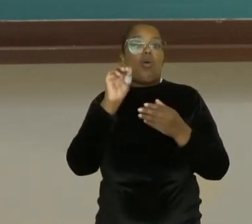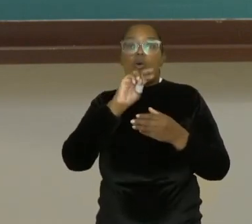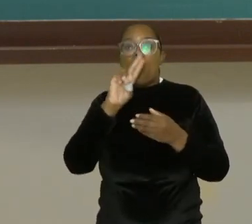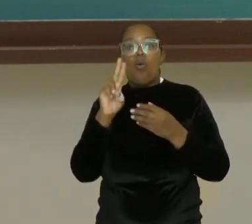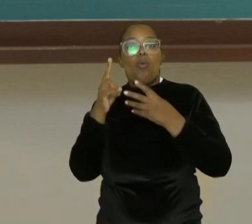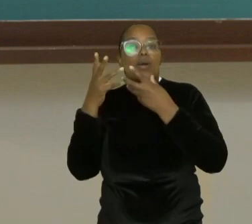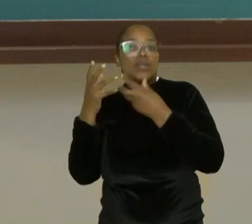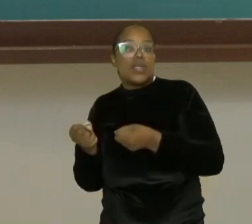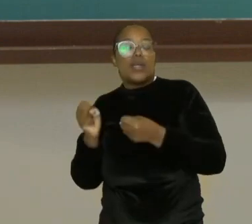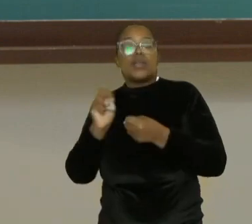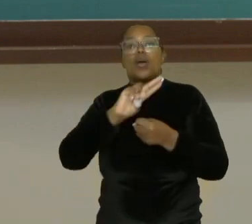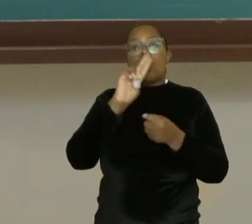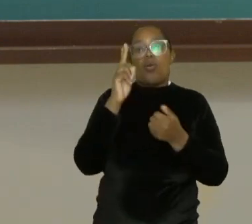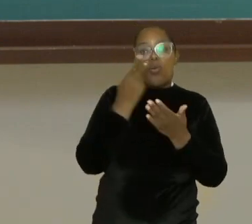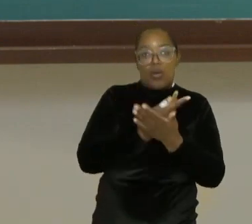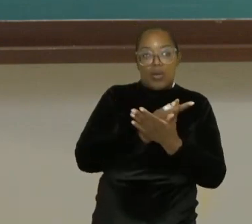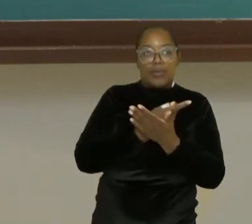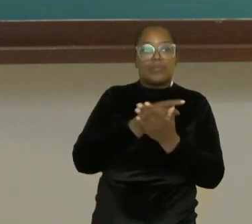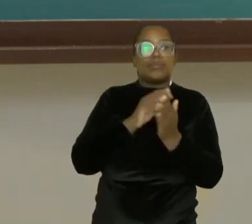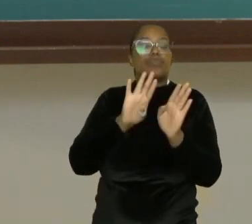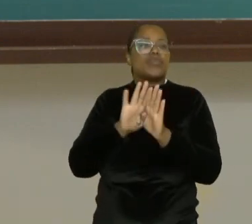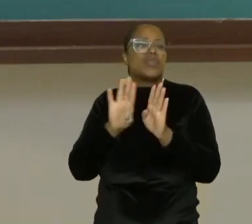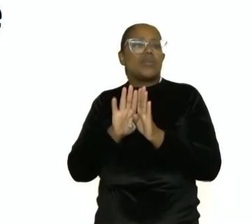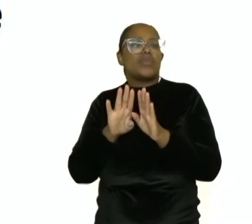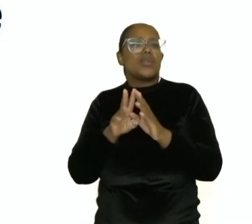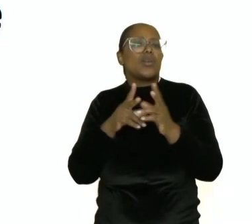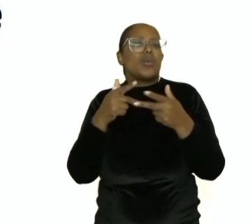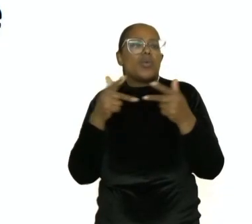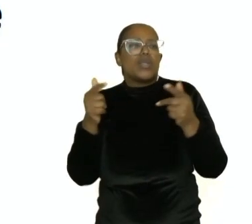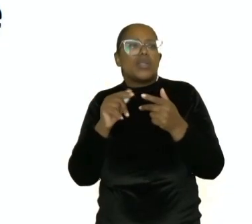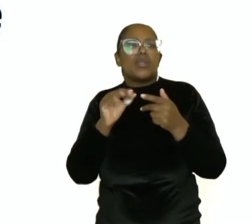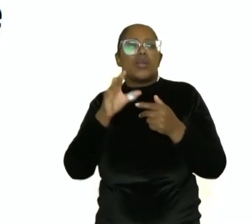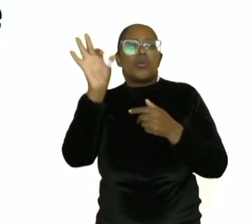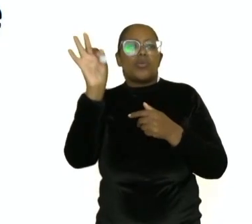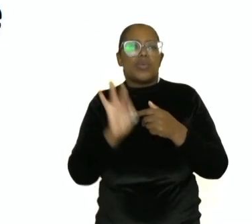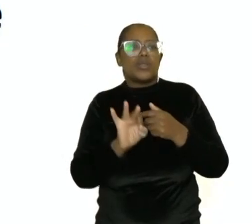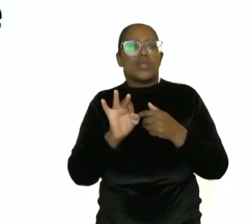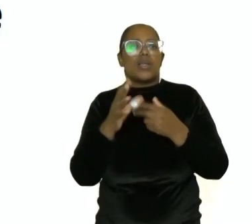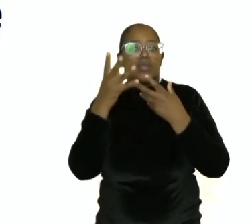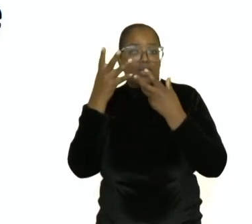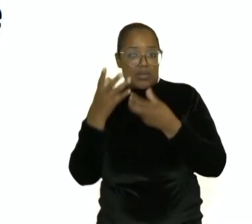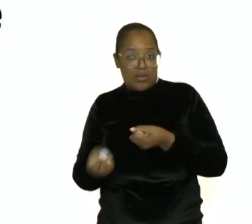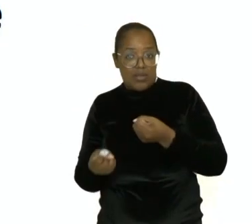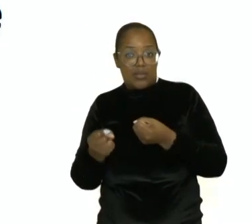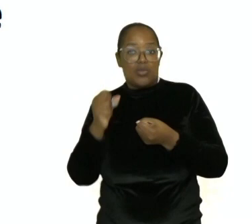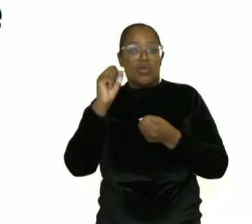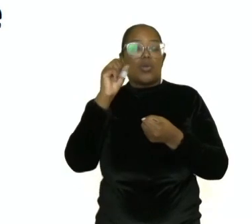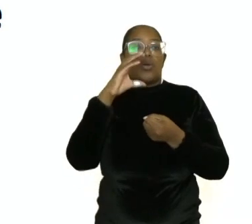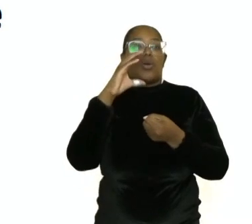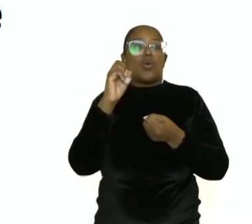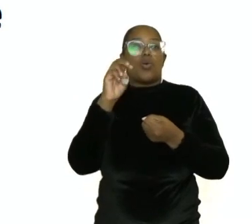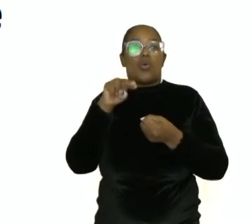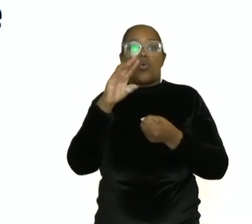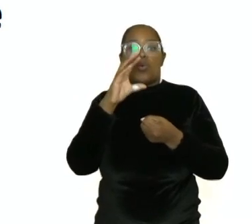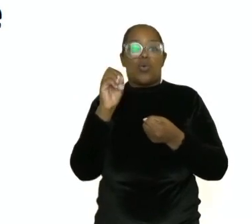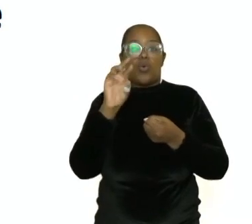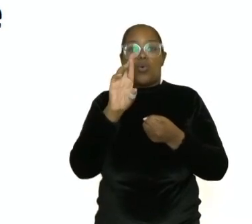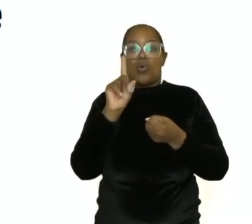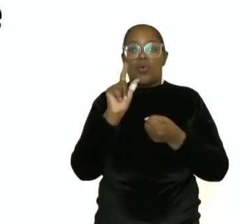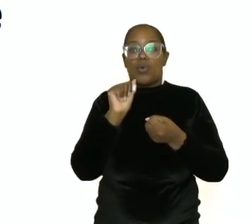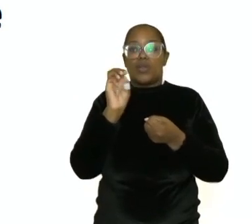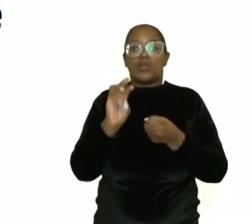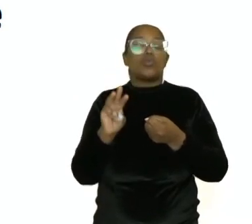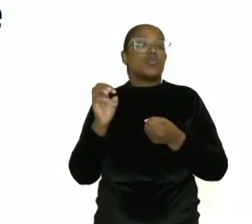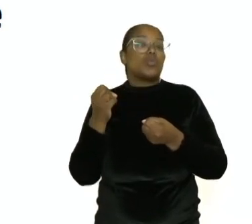tiver no plural, concorda no plural. Expressões de porcentagem concordam. O verbo concorda com o número do